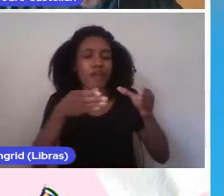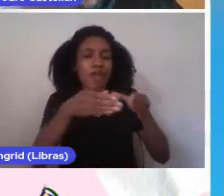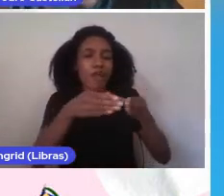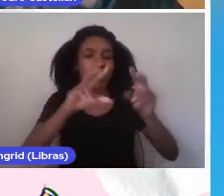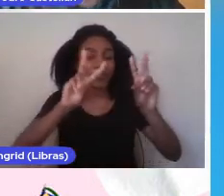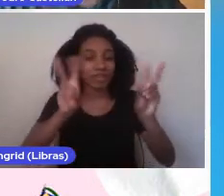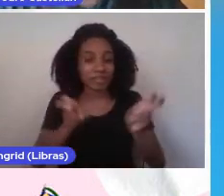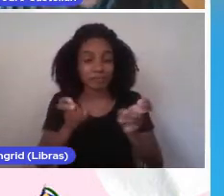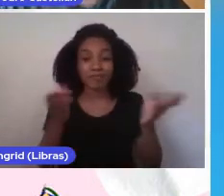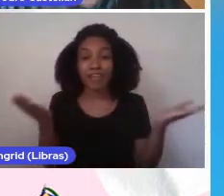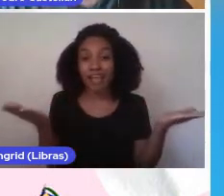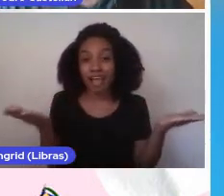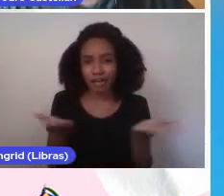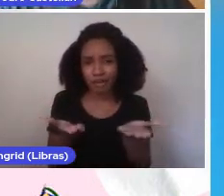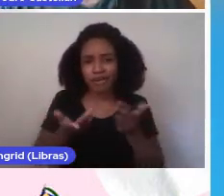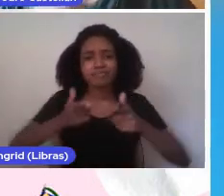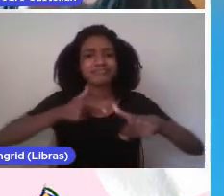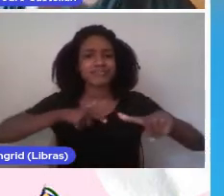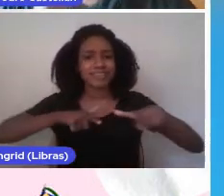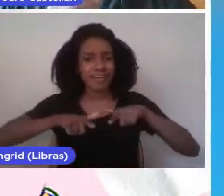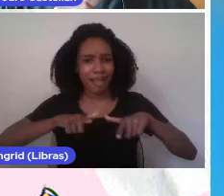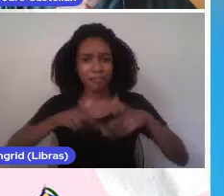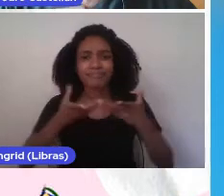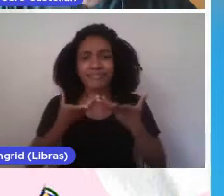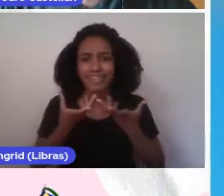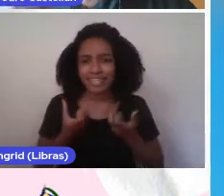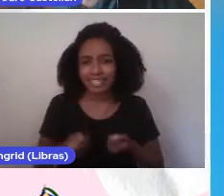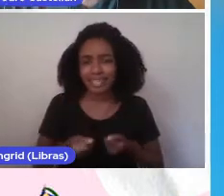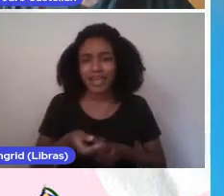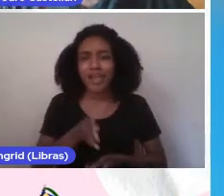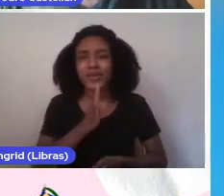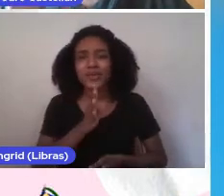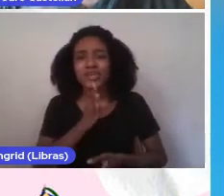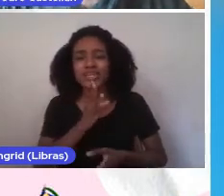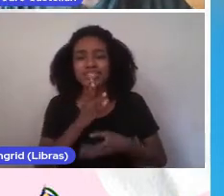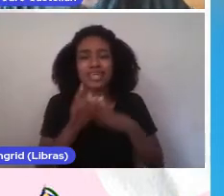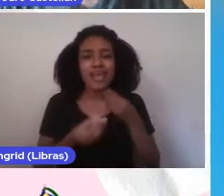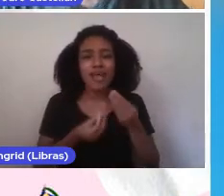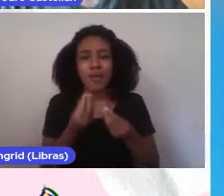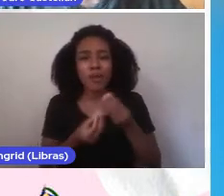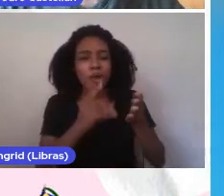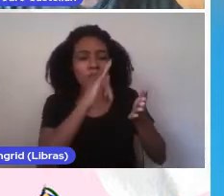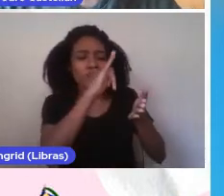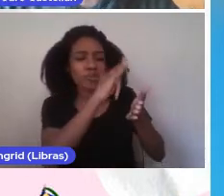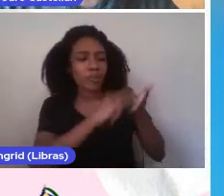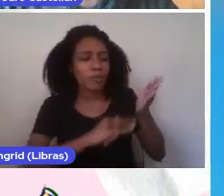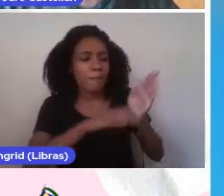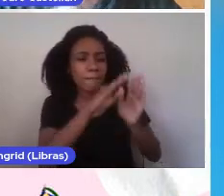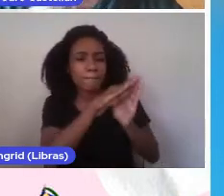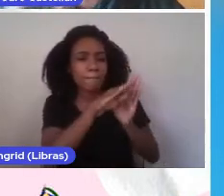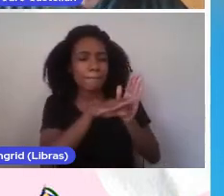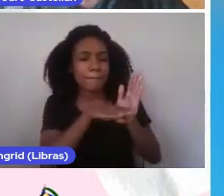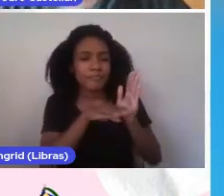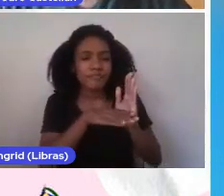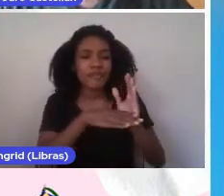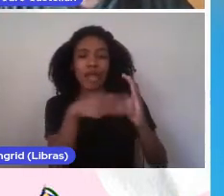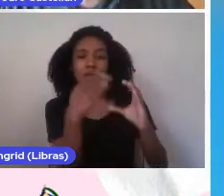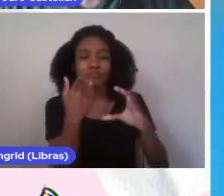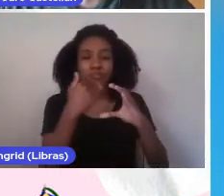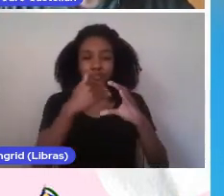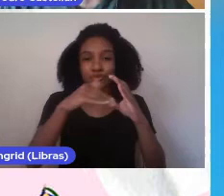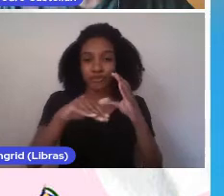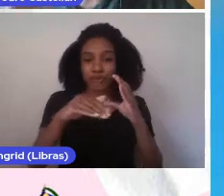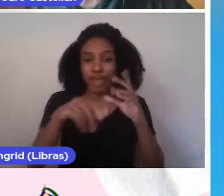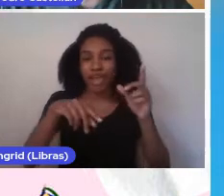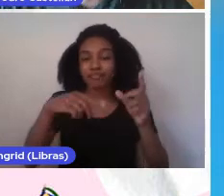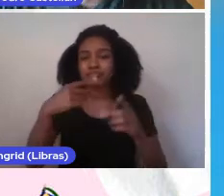Agora, vamos colocar a mão na massa e conhecer os caminhos e documentos necessários para sua produção ser exposta no